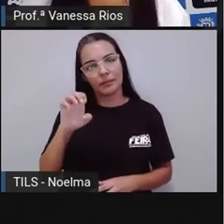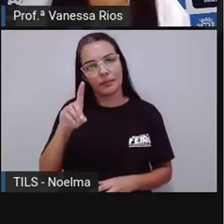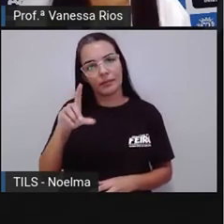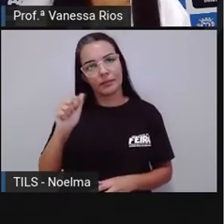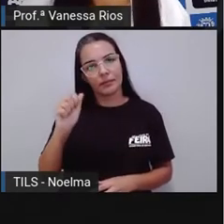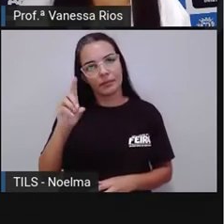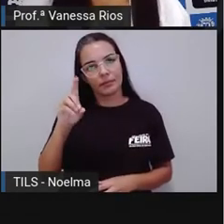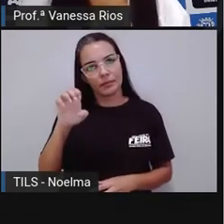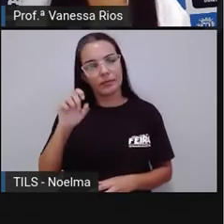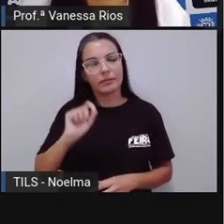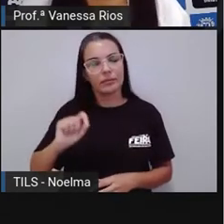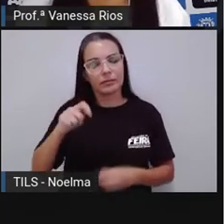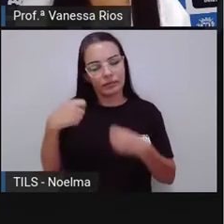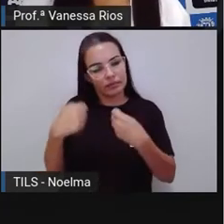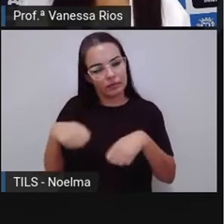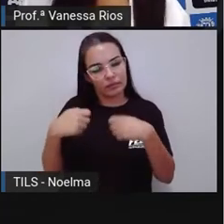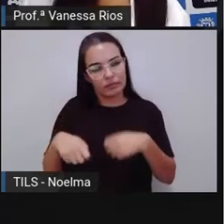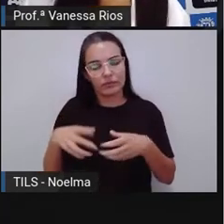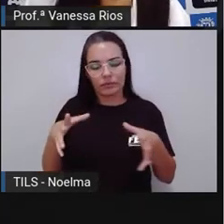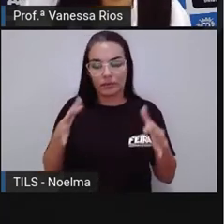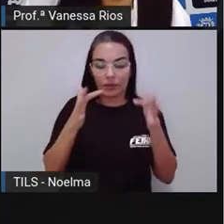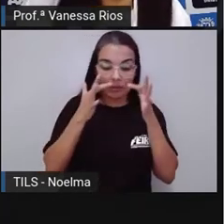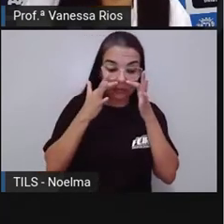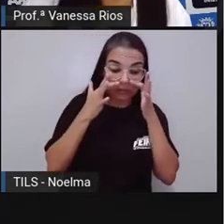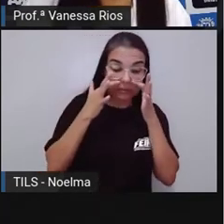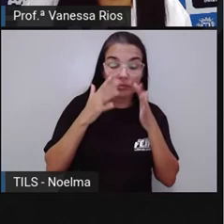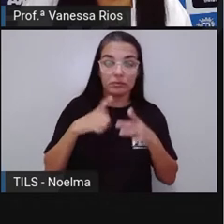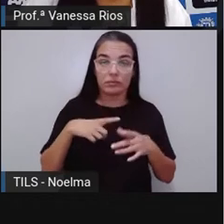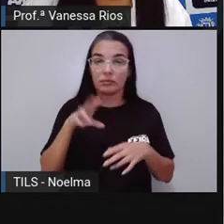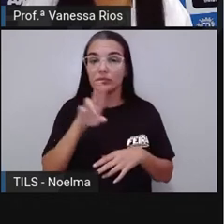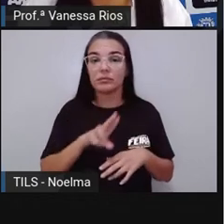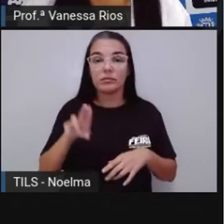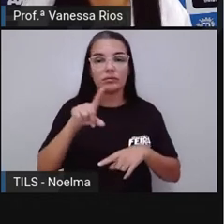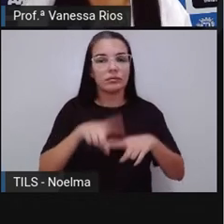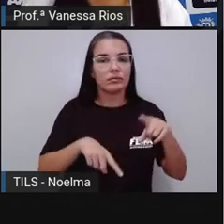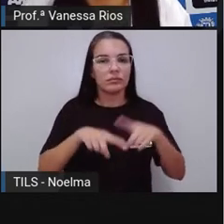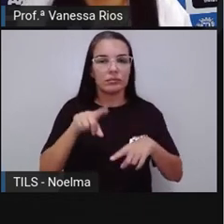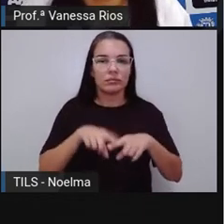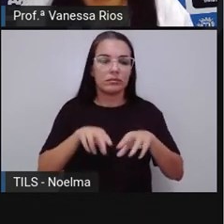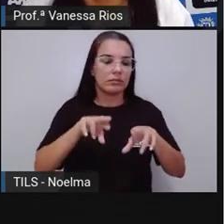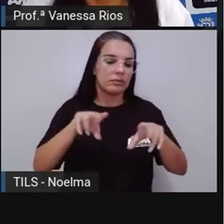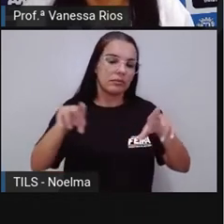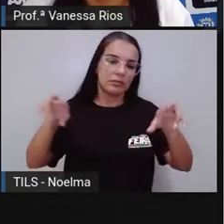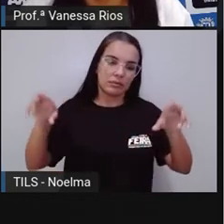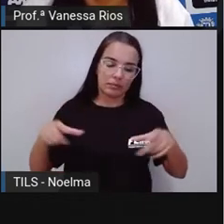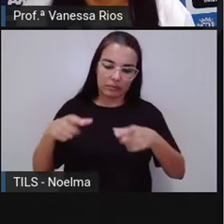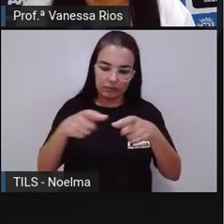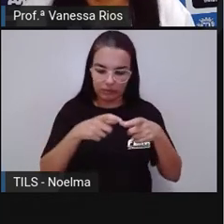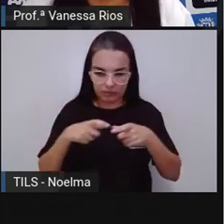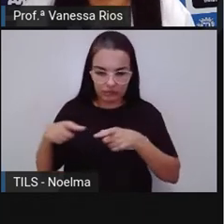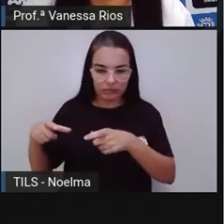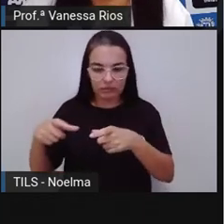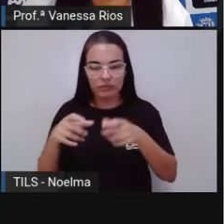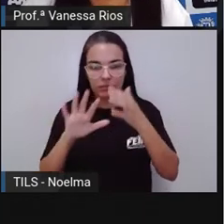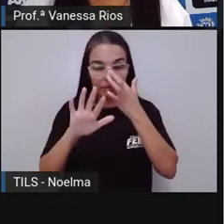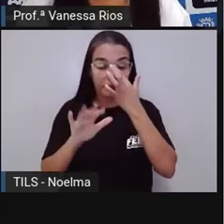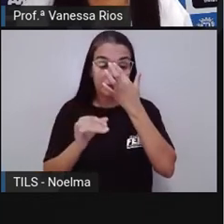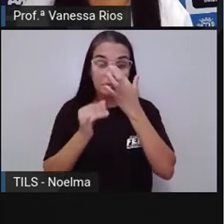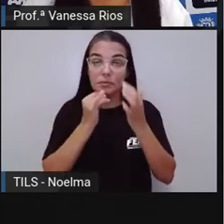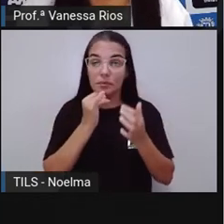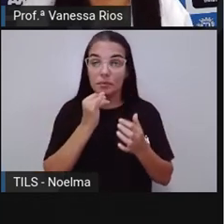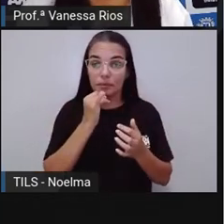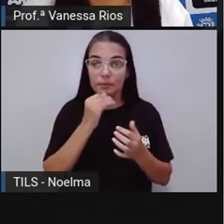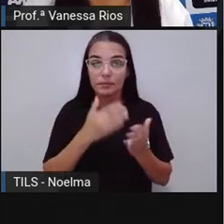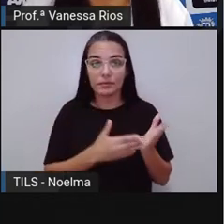Diante de observarmos, de utilizarmos os materiais em diversas situações. O exemplo que eu faço